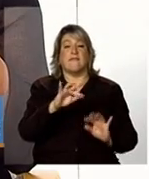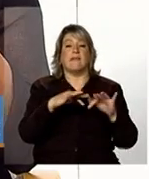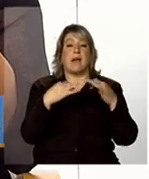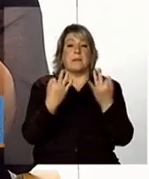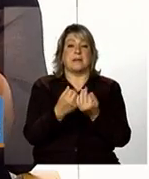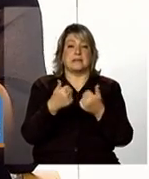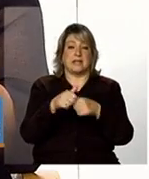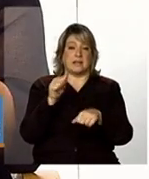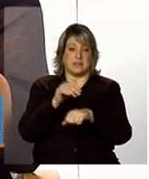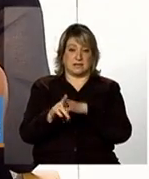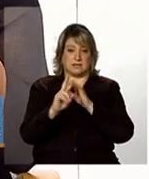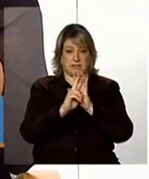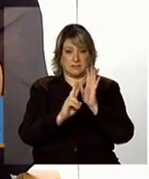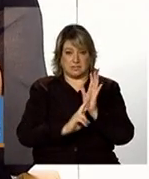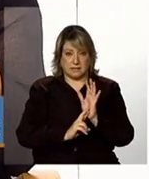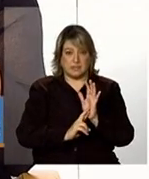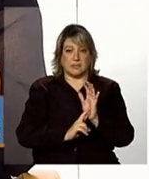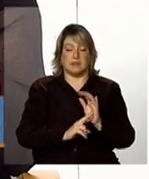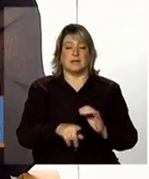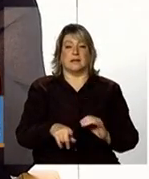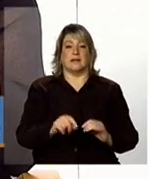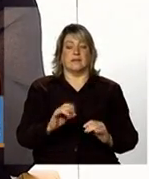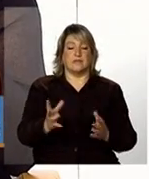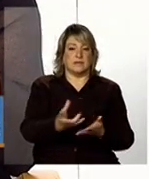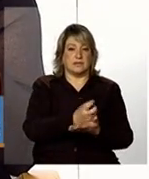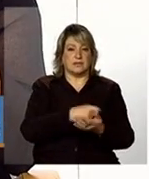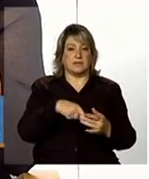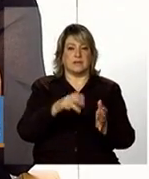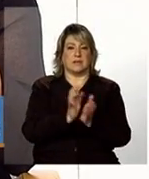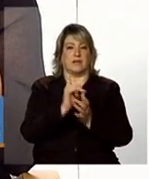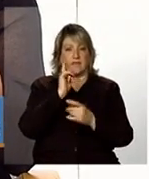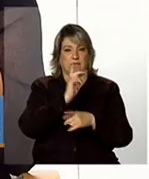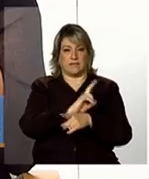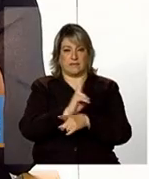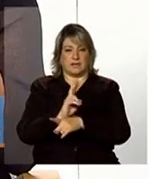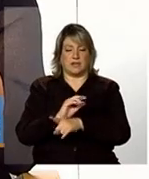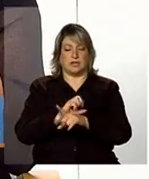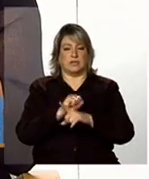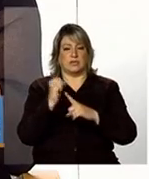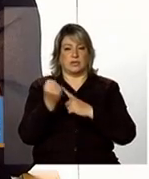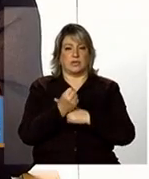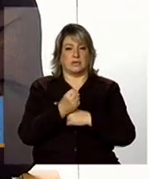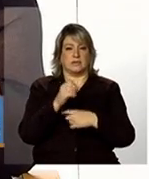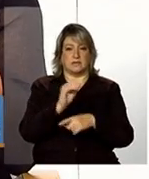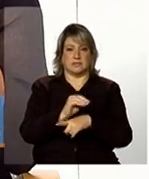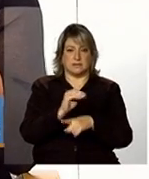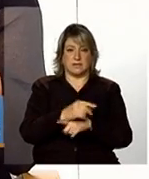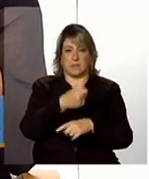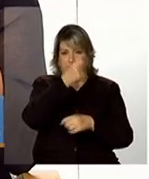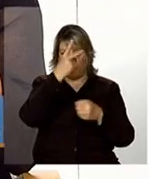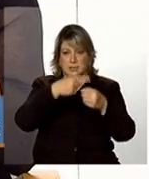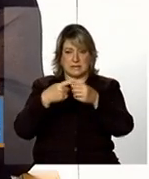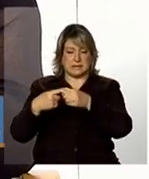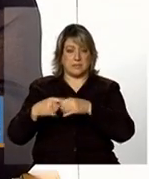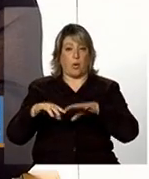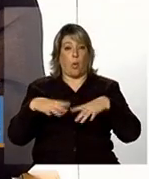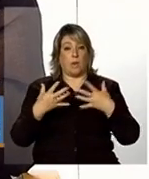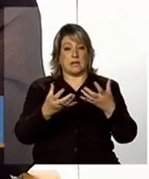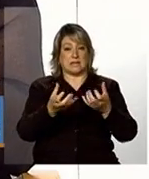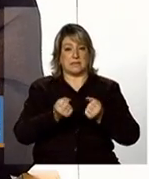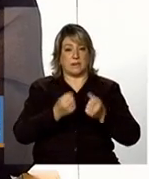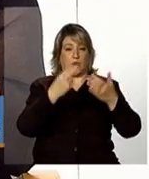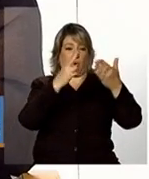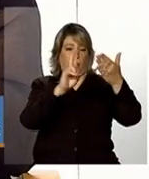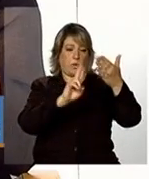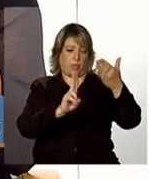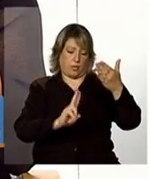será extraída e produzida pela área de vigilância socio-assistencial dos municípios ao receber essas listagens